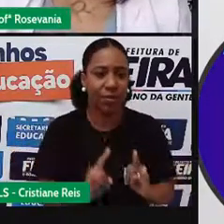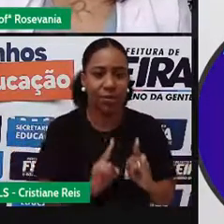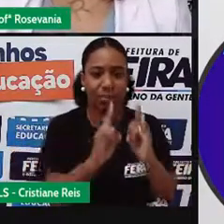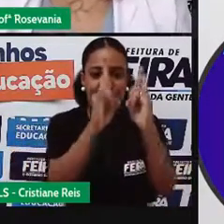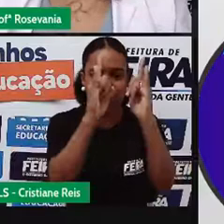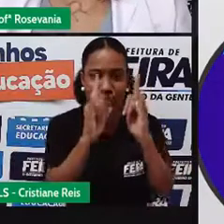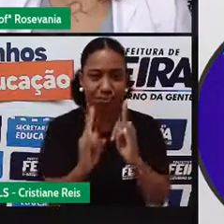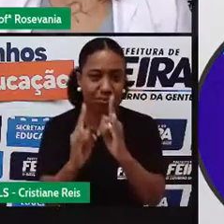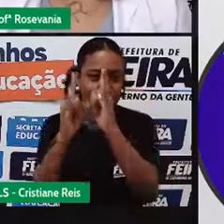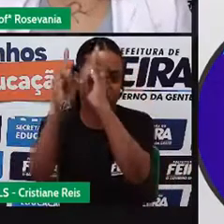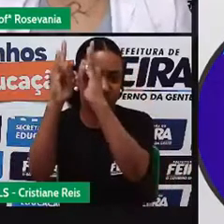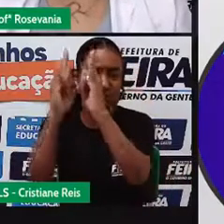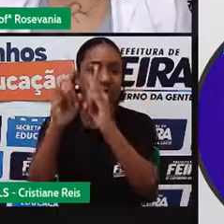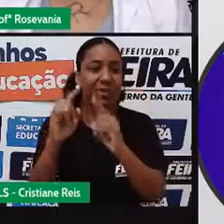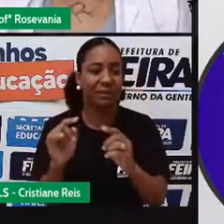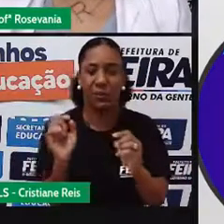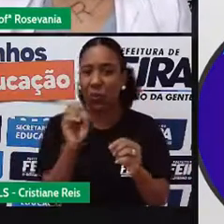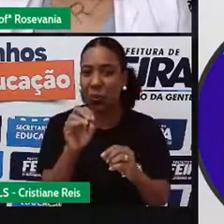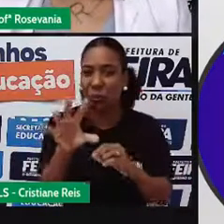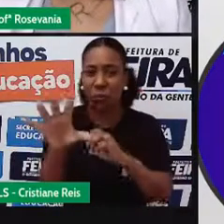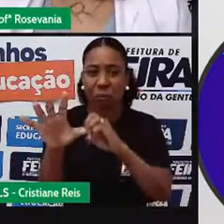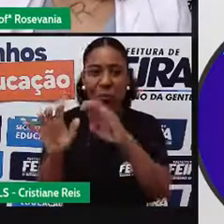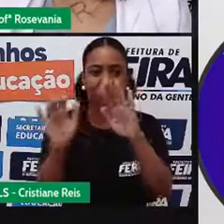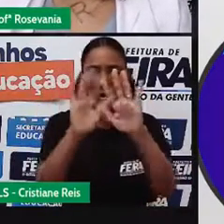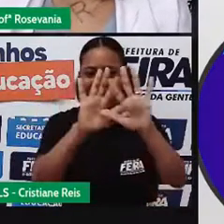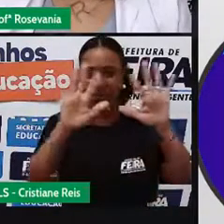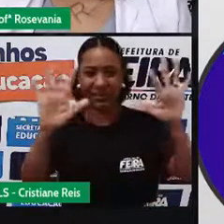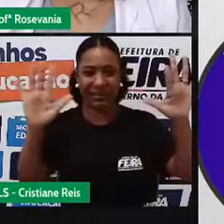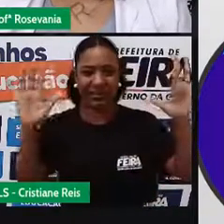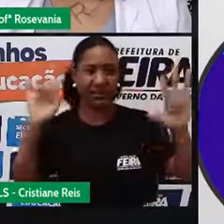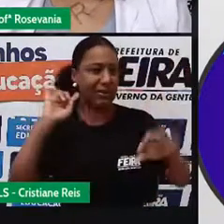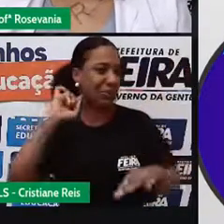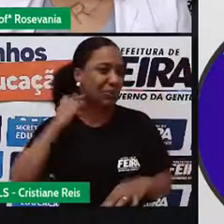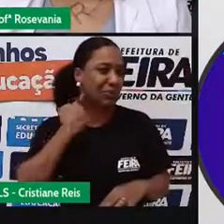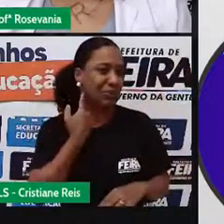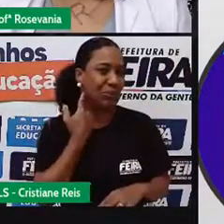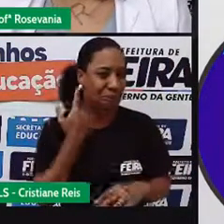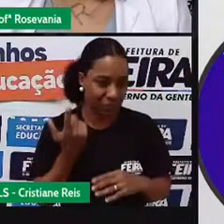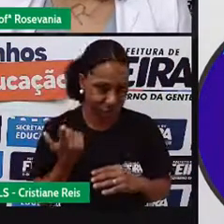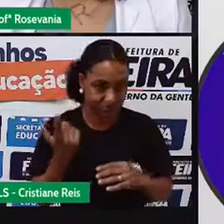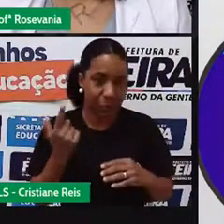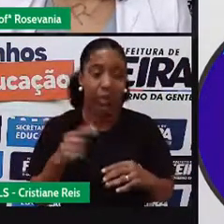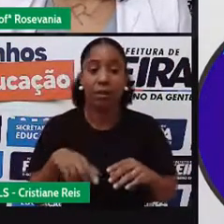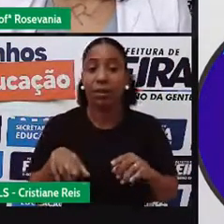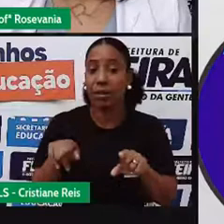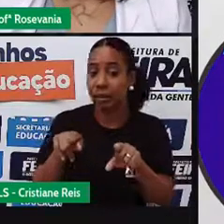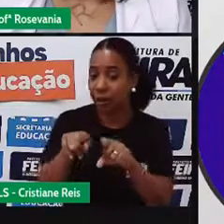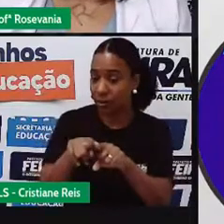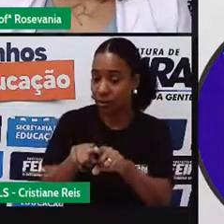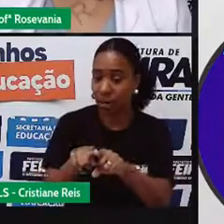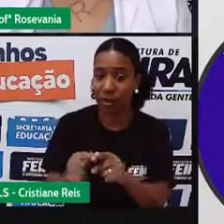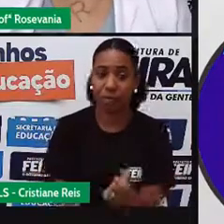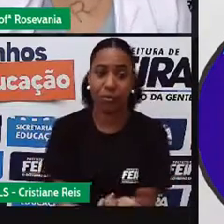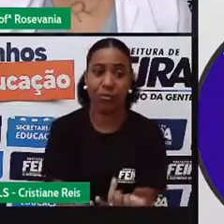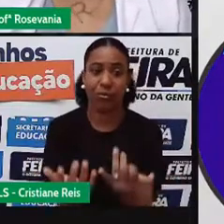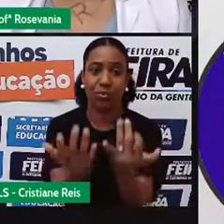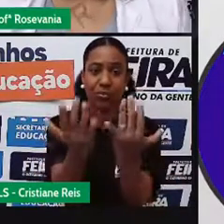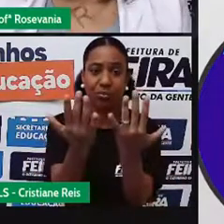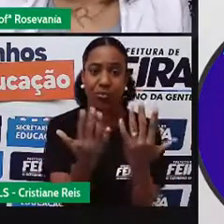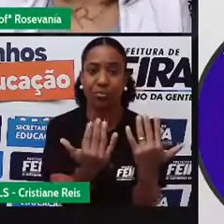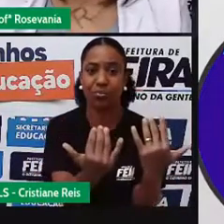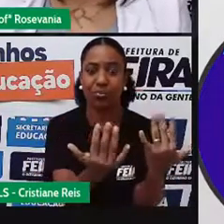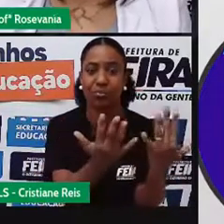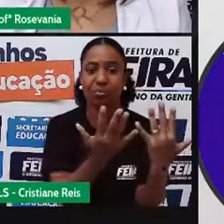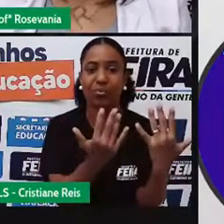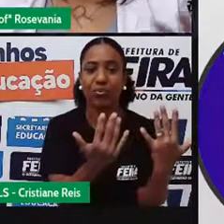oxidando, né, e mais futuramente prejudica também a agricultura, porque esses gases aí, eles vão para as ruvens, e aí acaba